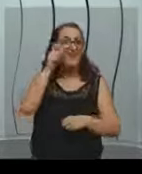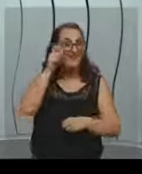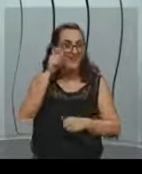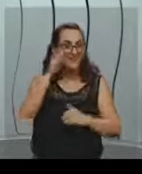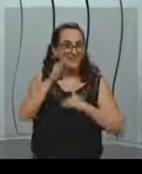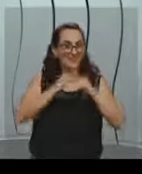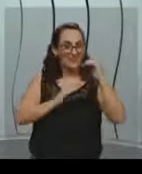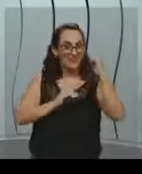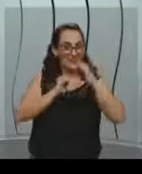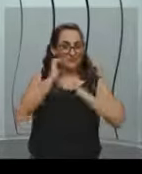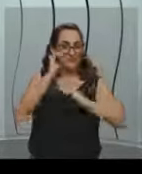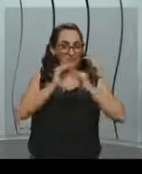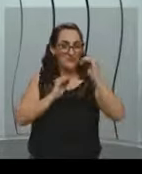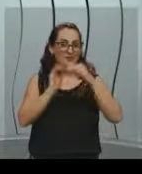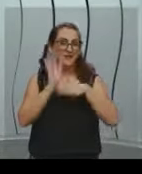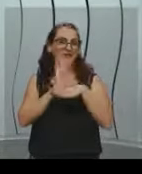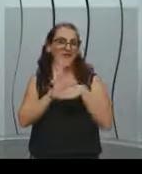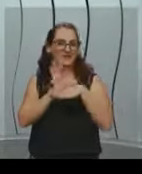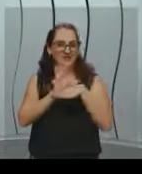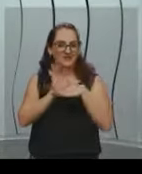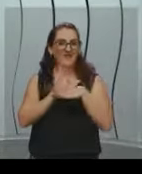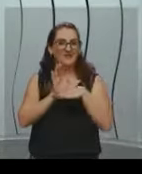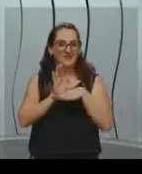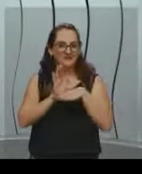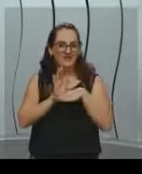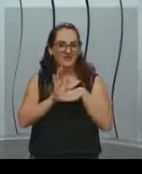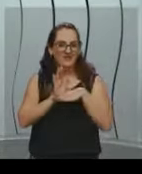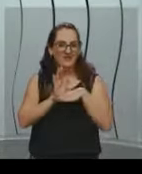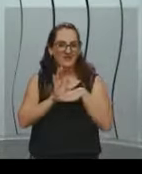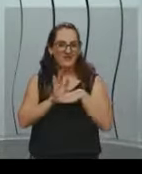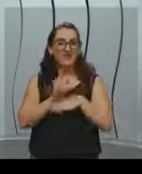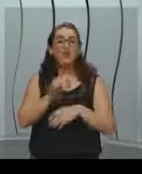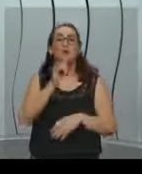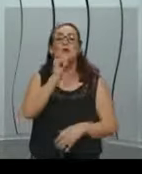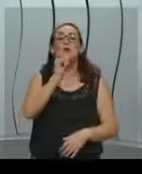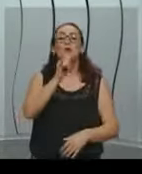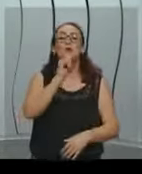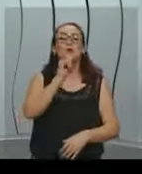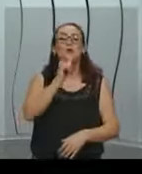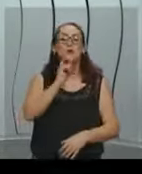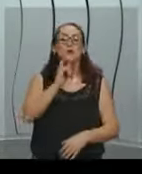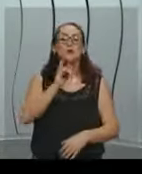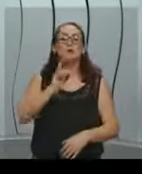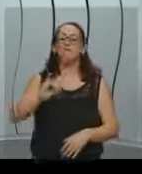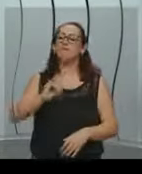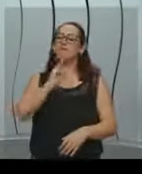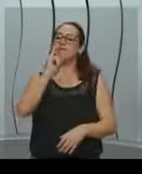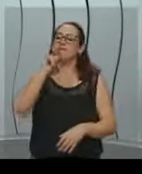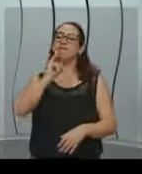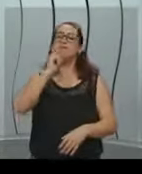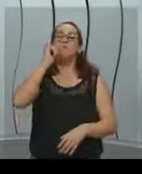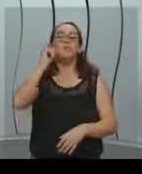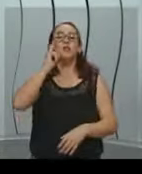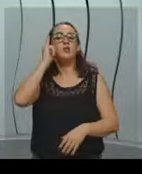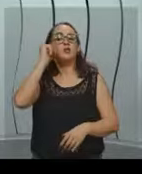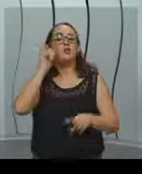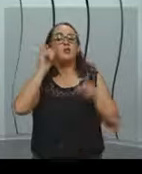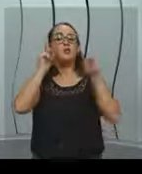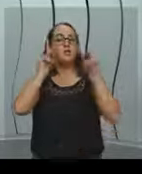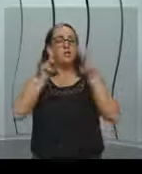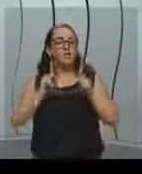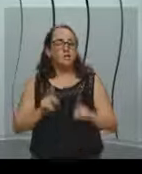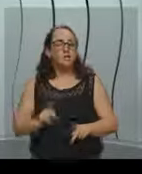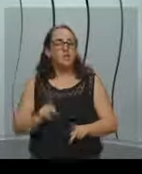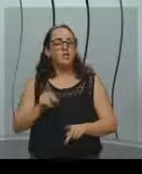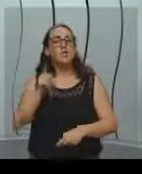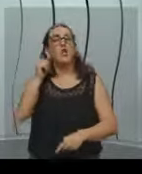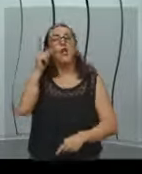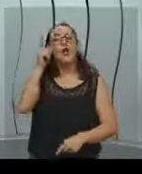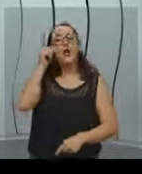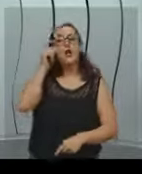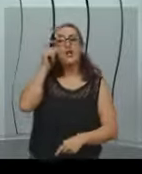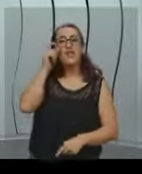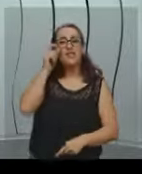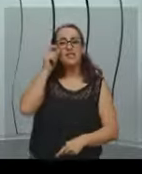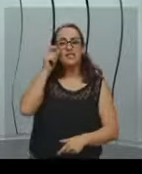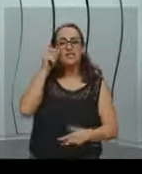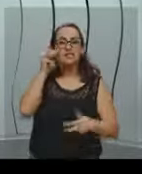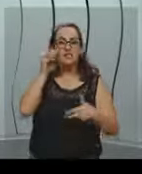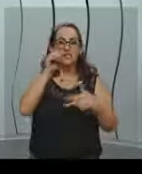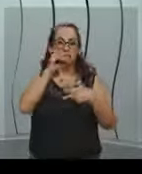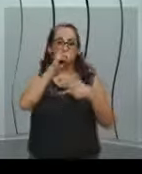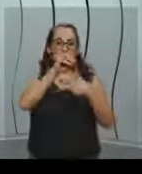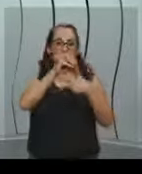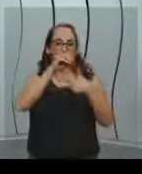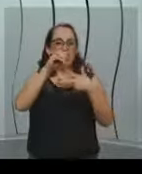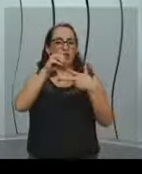Essas dicas são importantíssimas para quem tem muito interesse. Enem cai